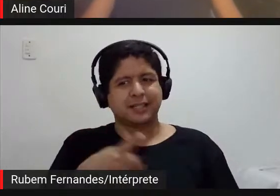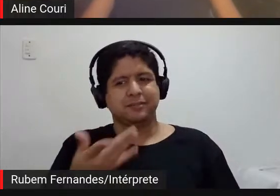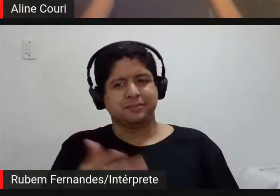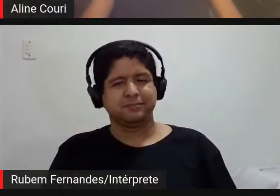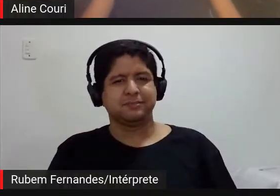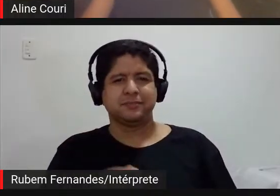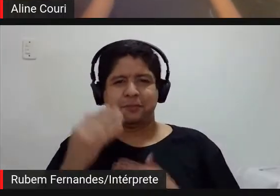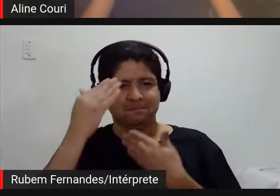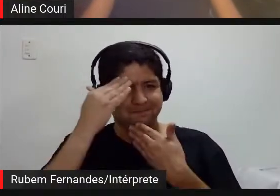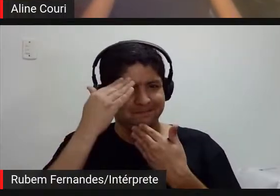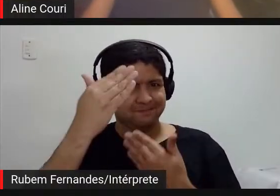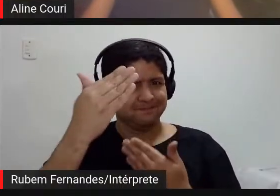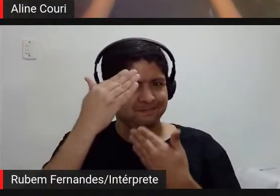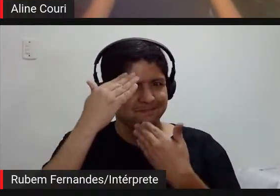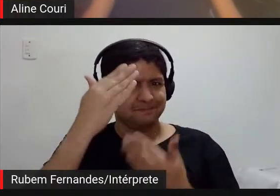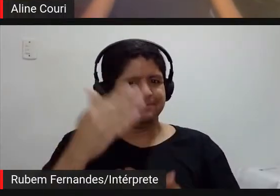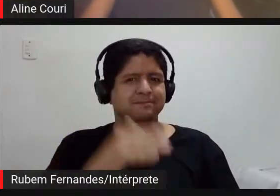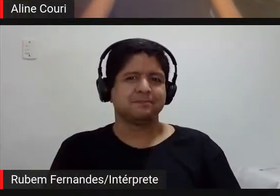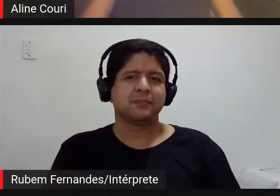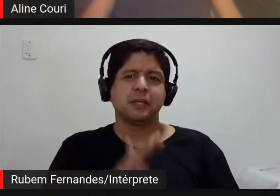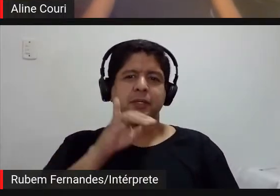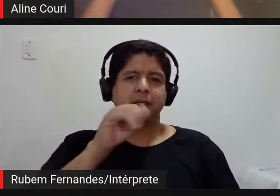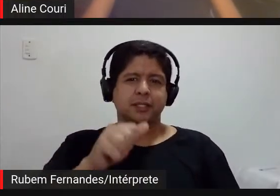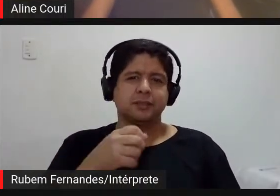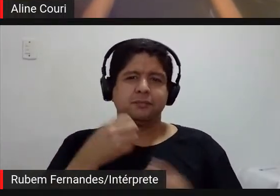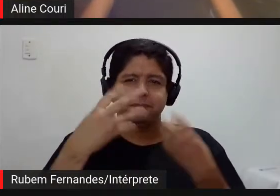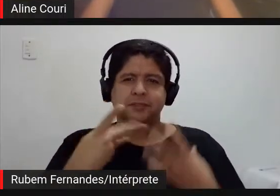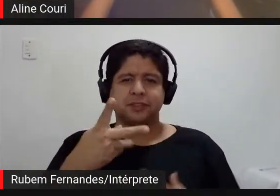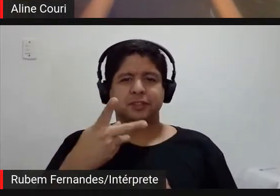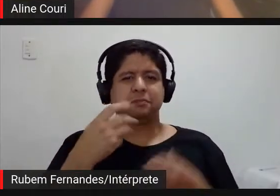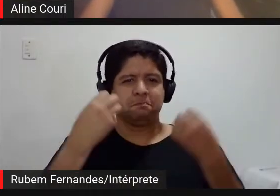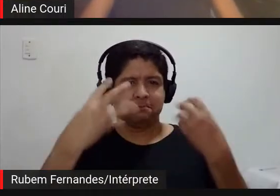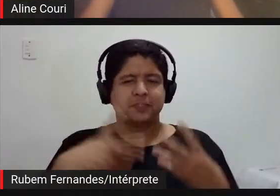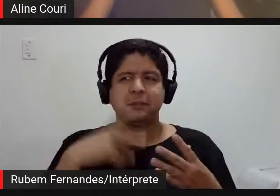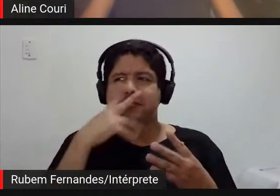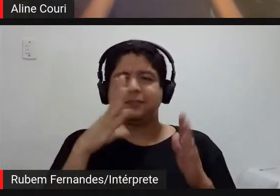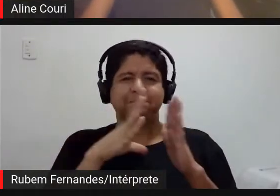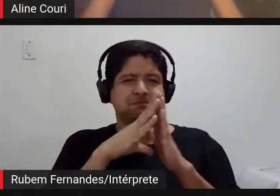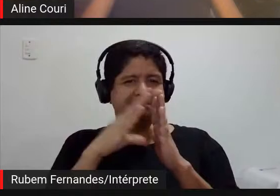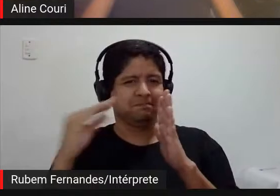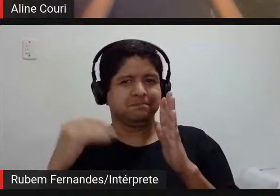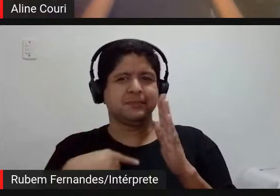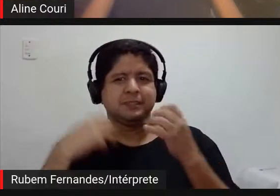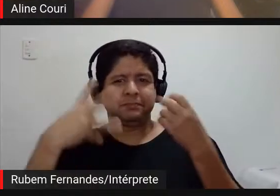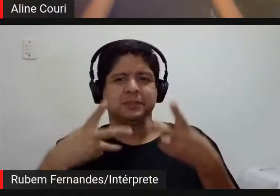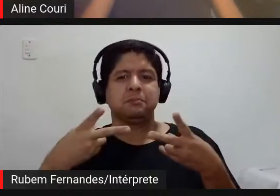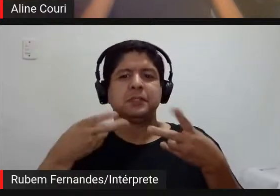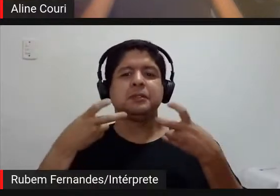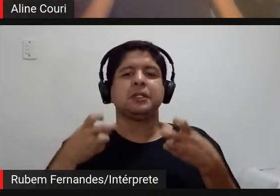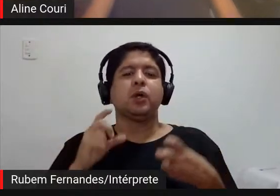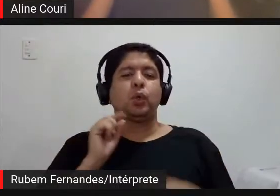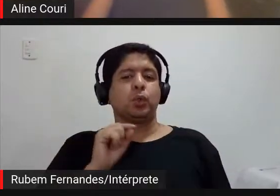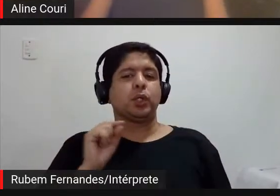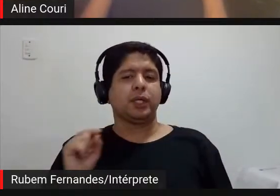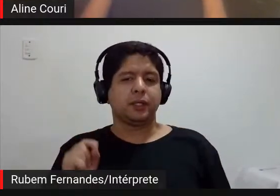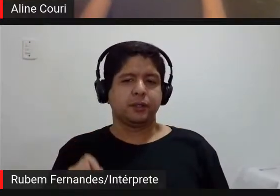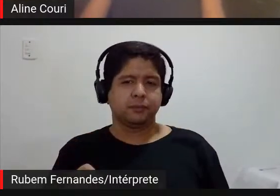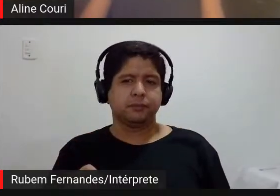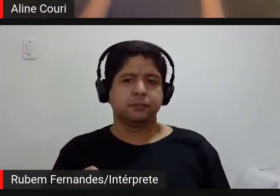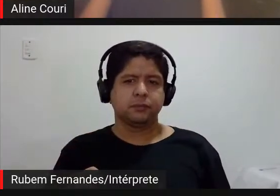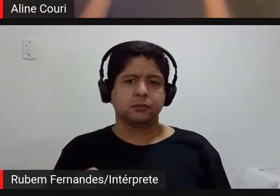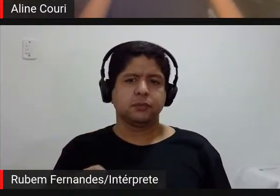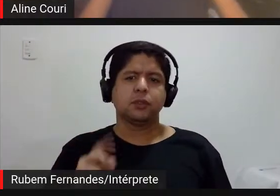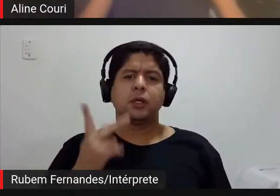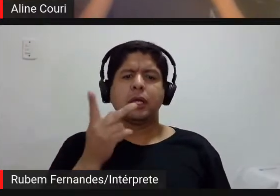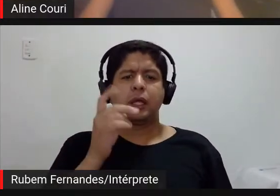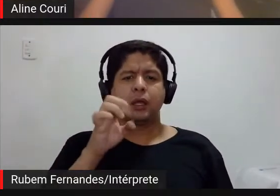obrigada Bia foi muito bom ouvir você é muito inspirador né a gente perceber a obra do Elio né